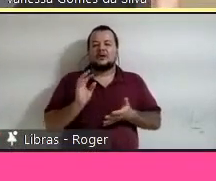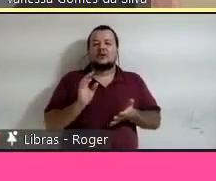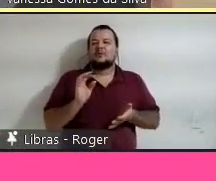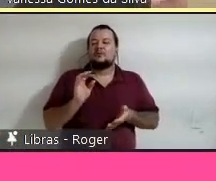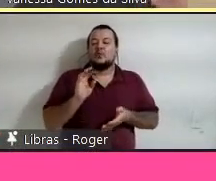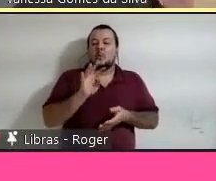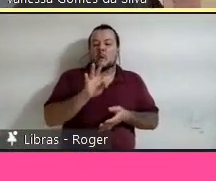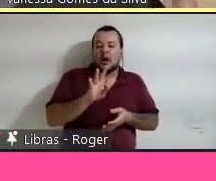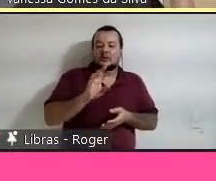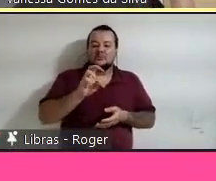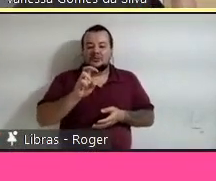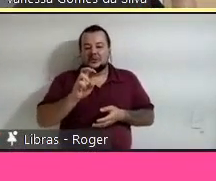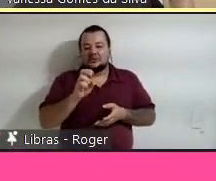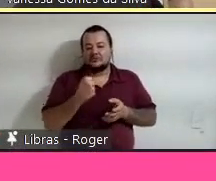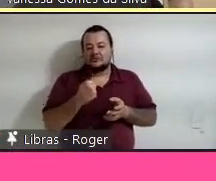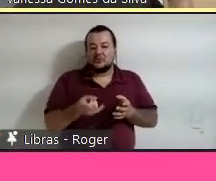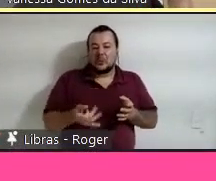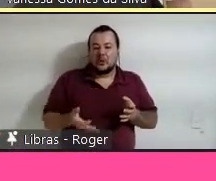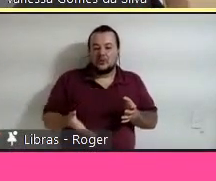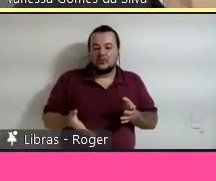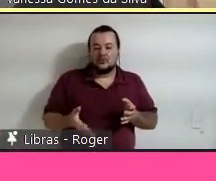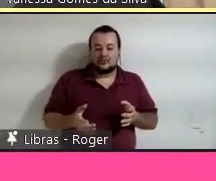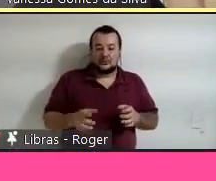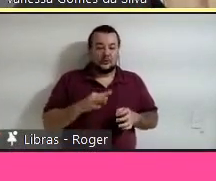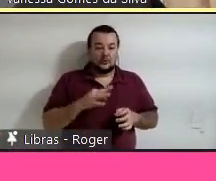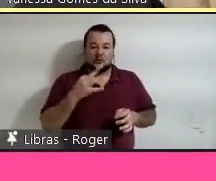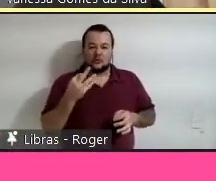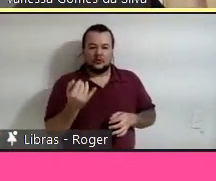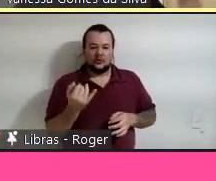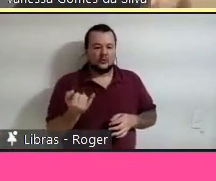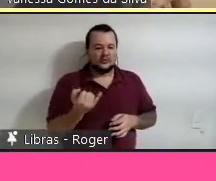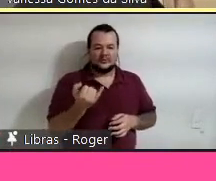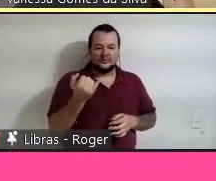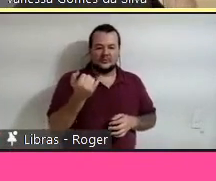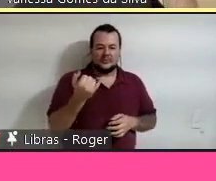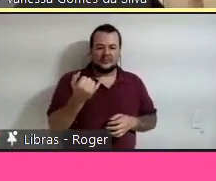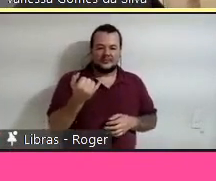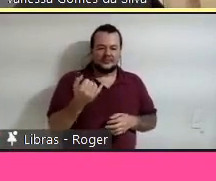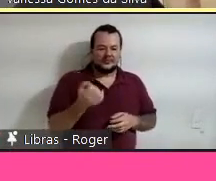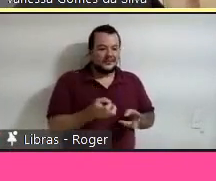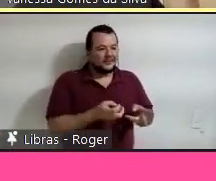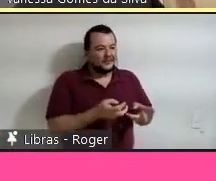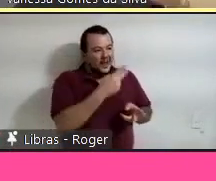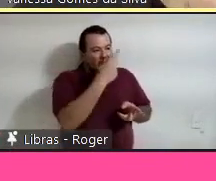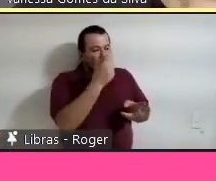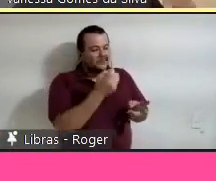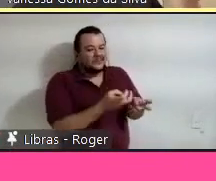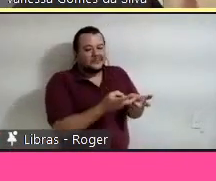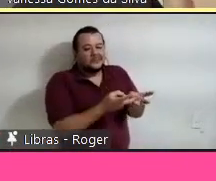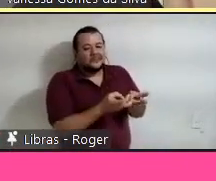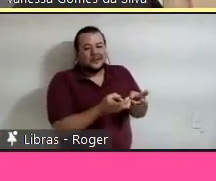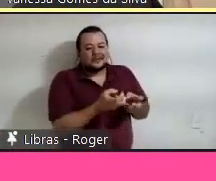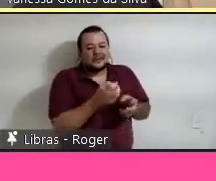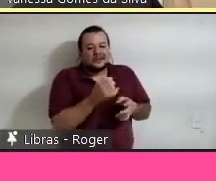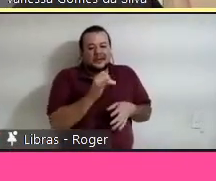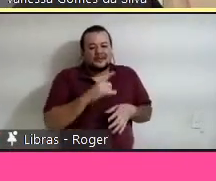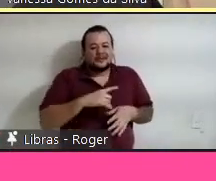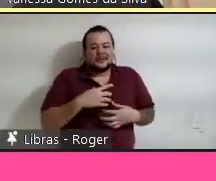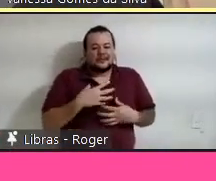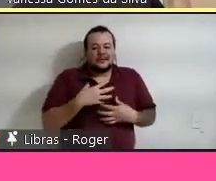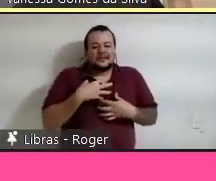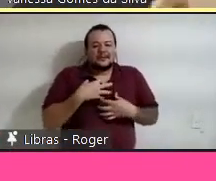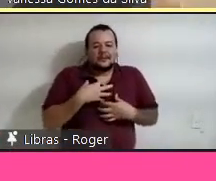ali só. Todos se tornaram muito relevantes e isso as pessoas não percebem se elas não tiverem essa inspiração para olhar.